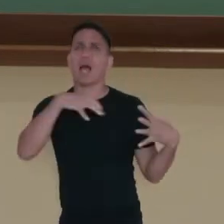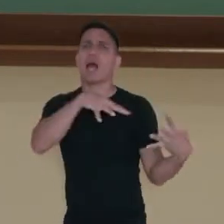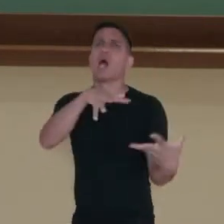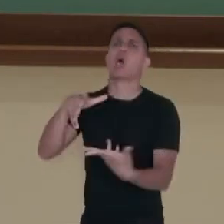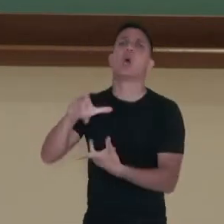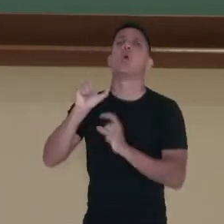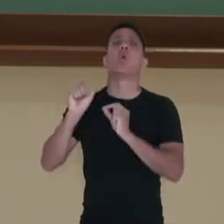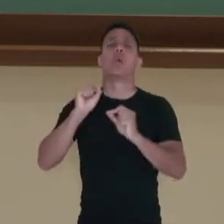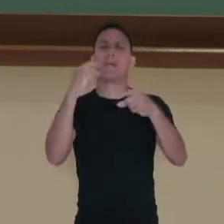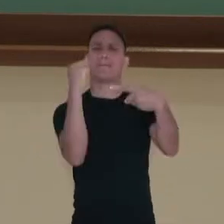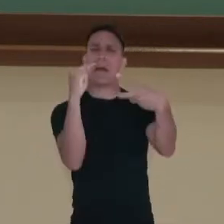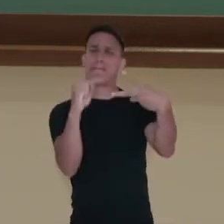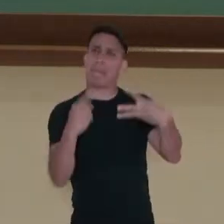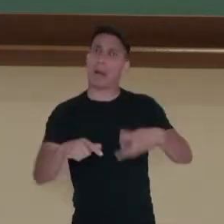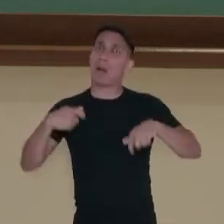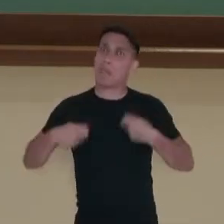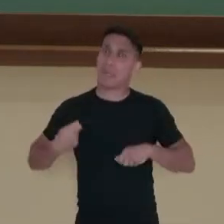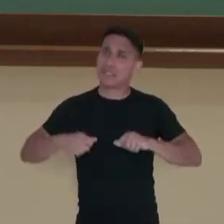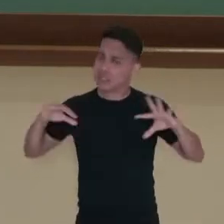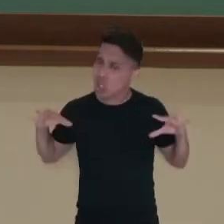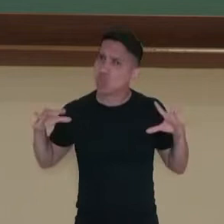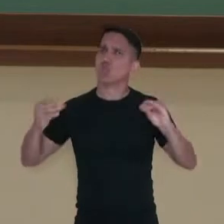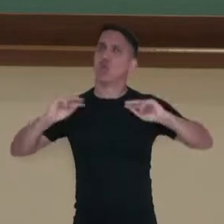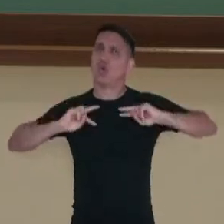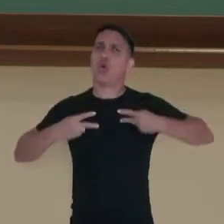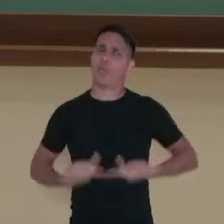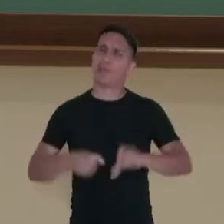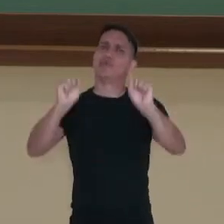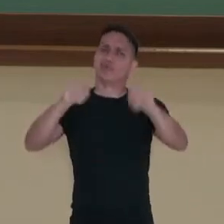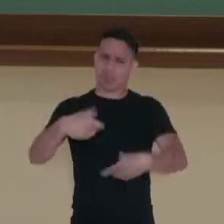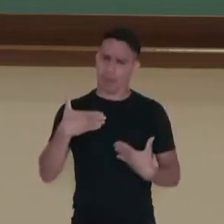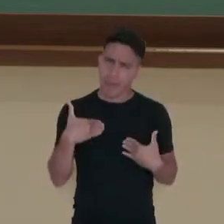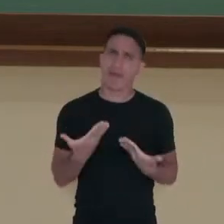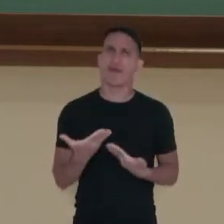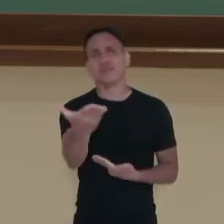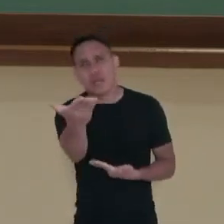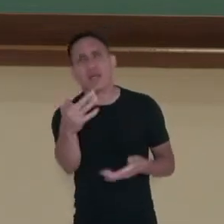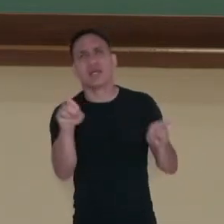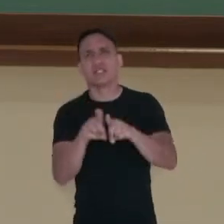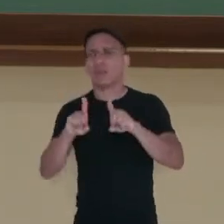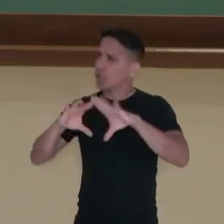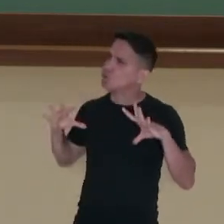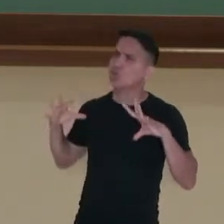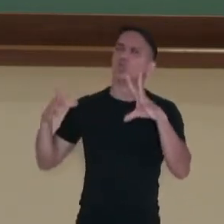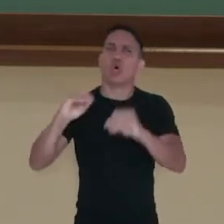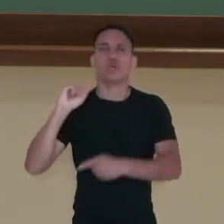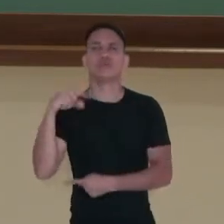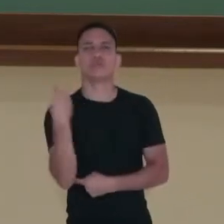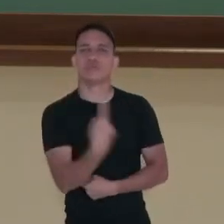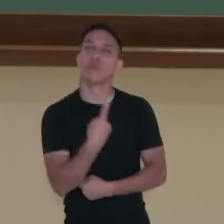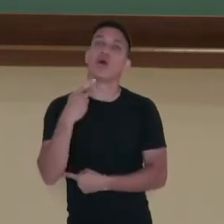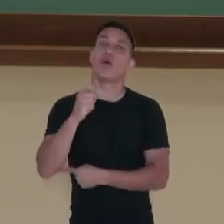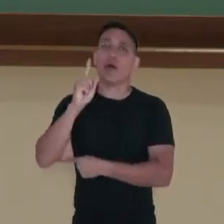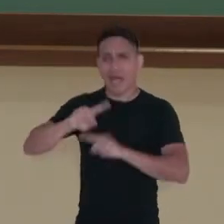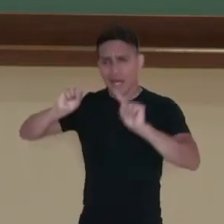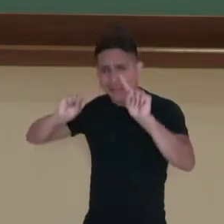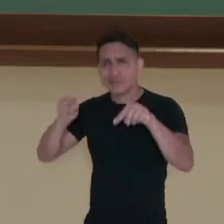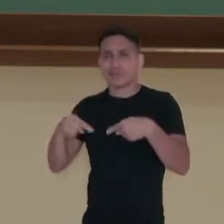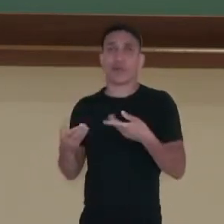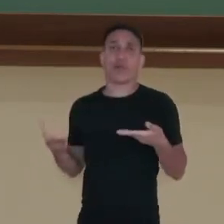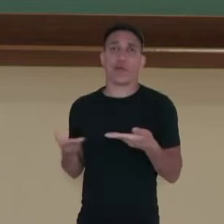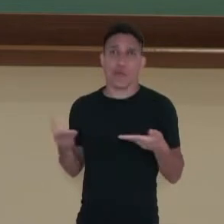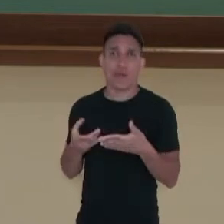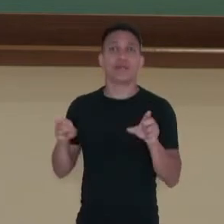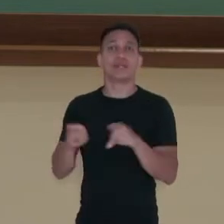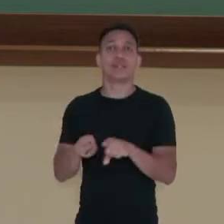desafios que devem ser encarados por toda a humanidade, sim, por mim, por você, por todos nós. Desafios do presente e